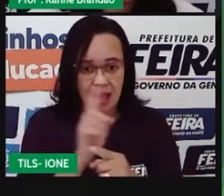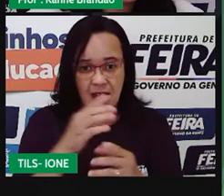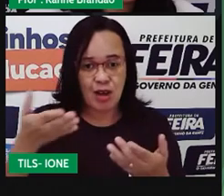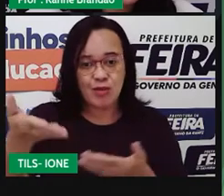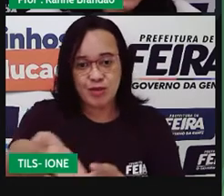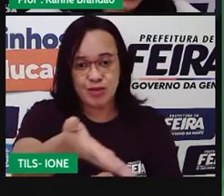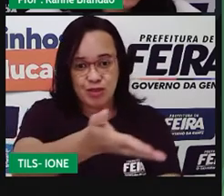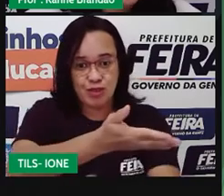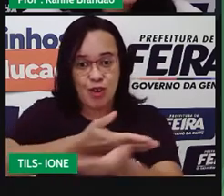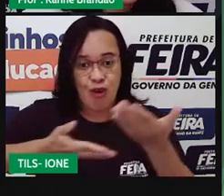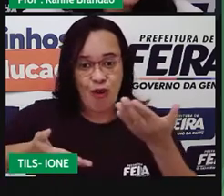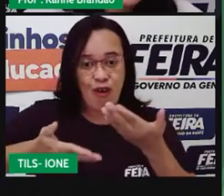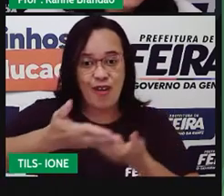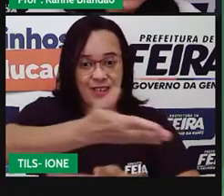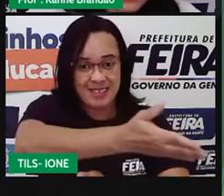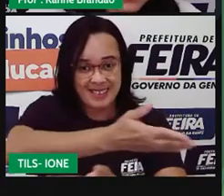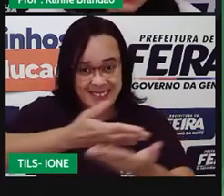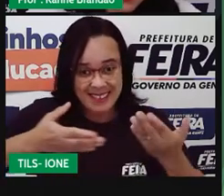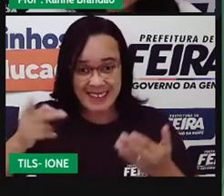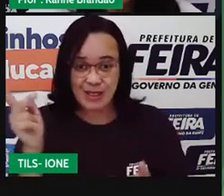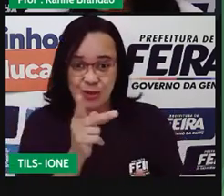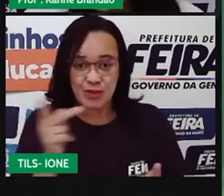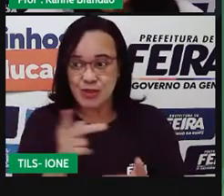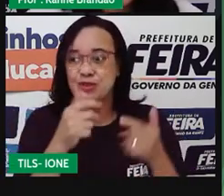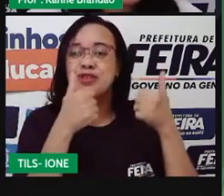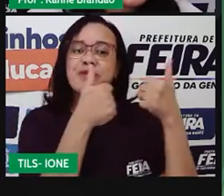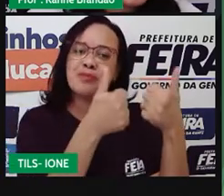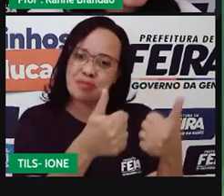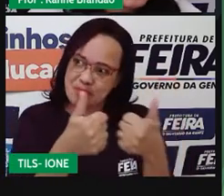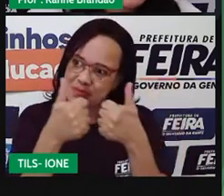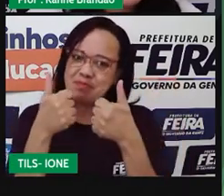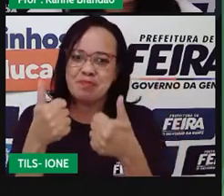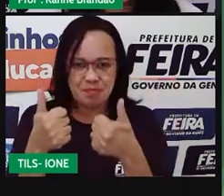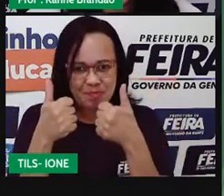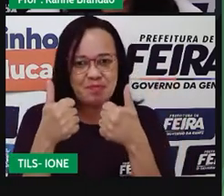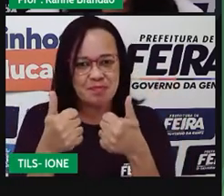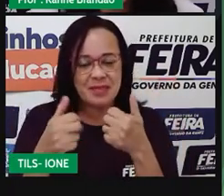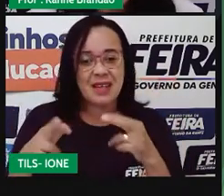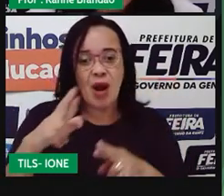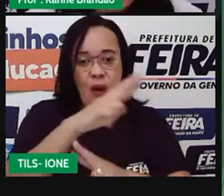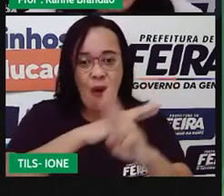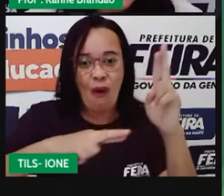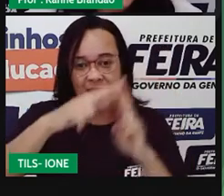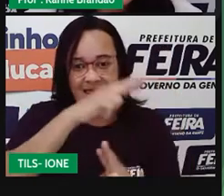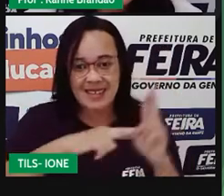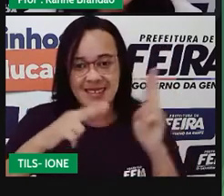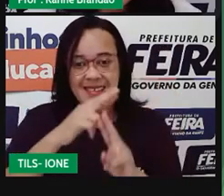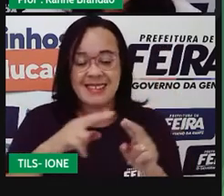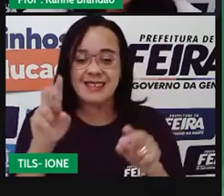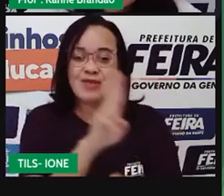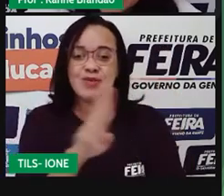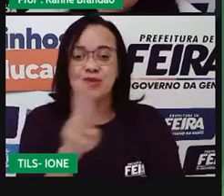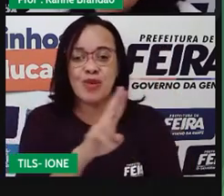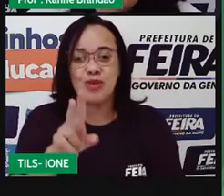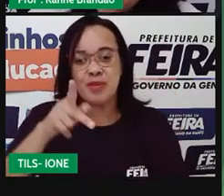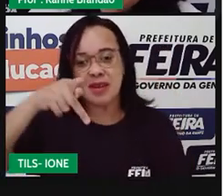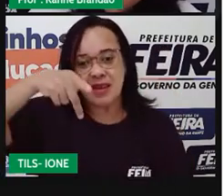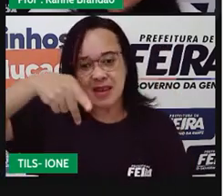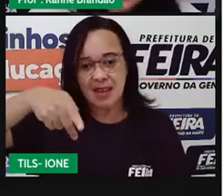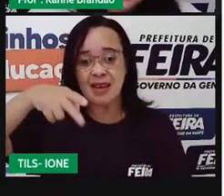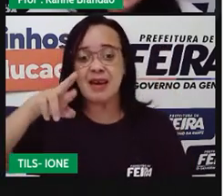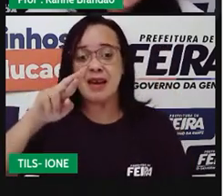de benefícios, todos os dois se beneficiam, é chamada de protocooperação. Olha que legal.